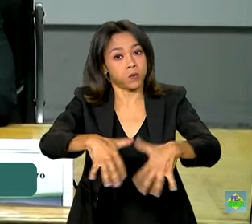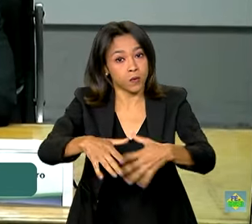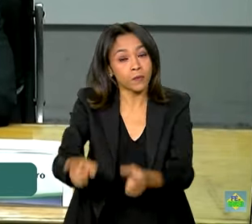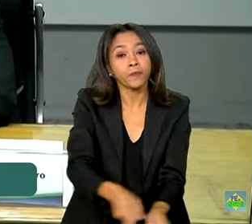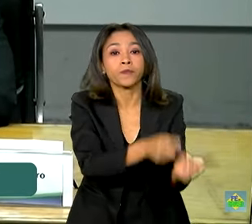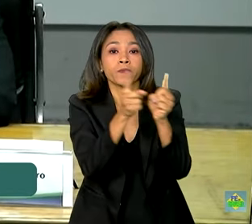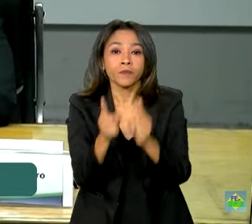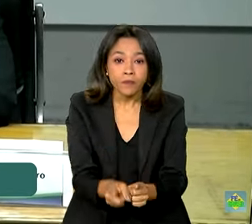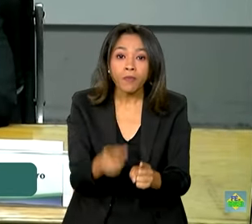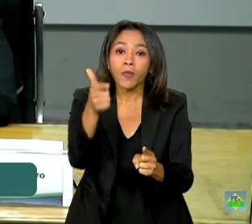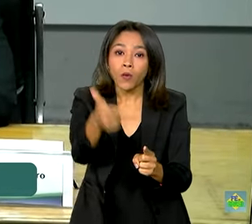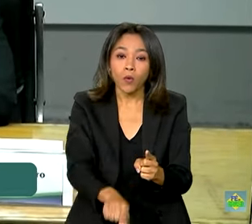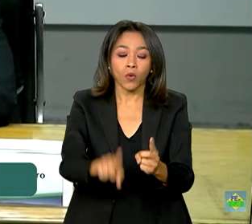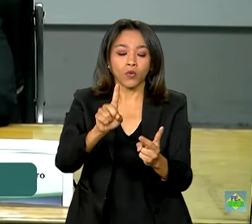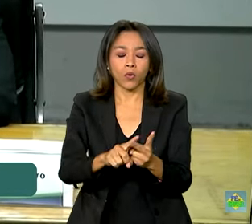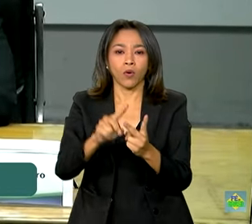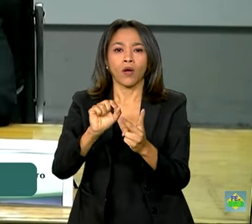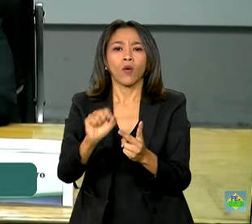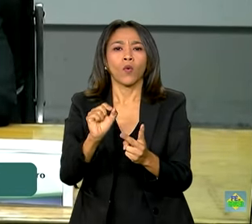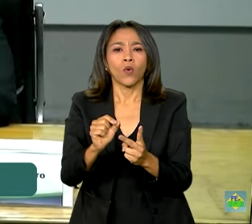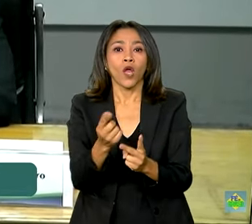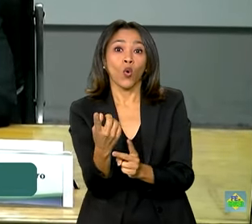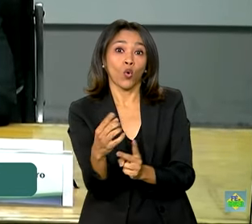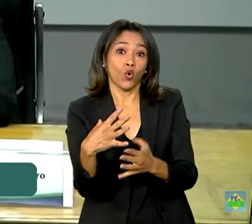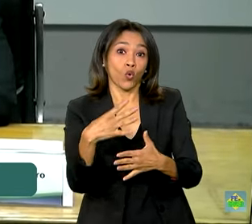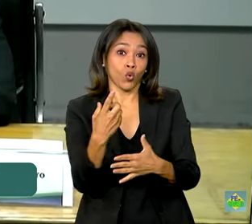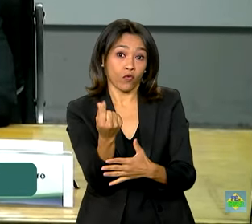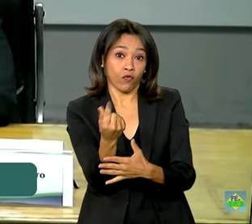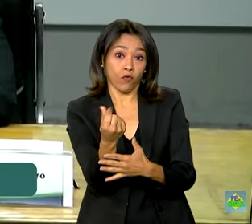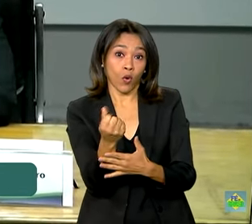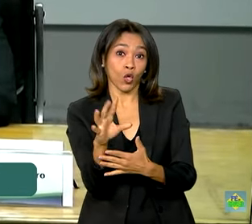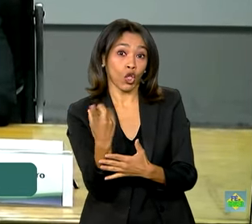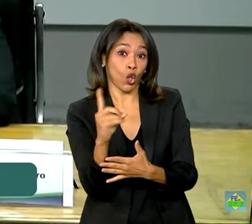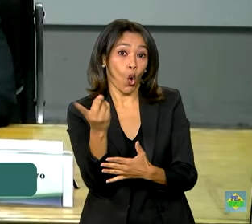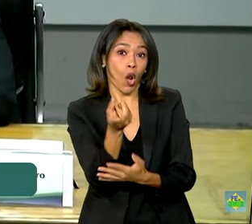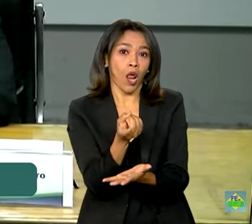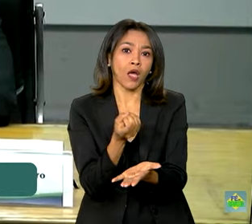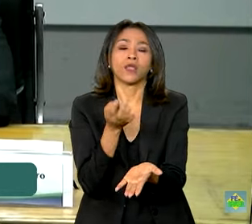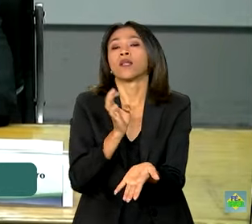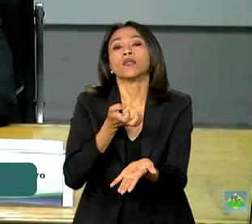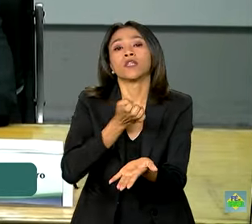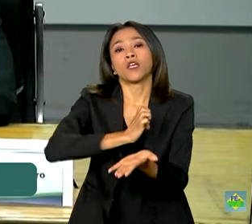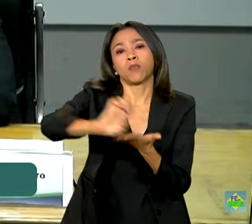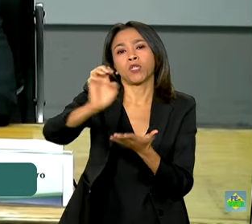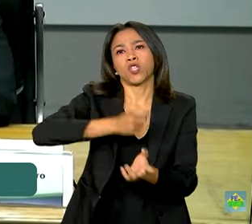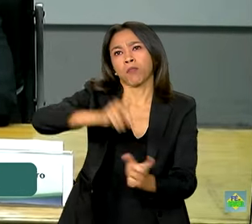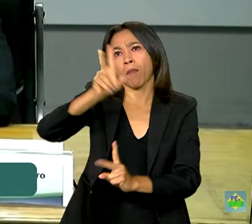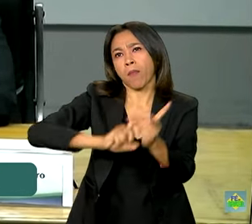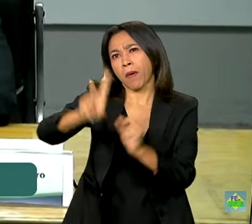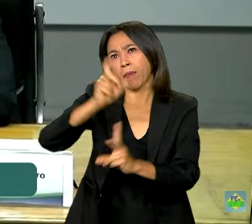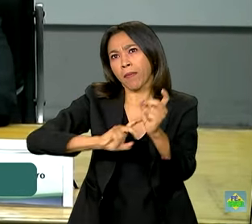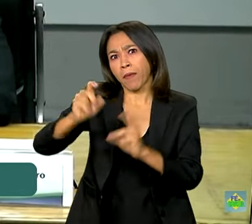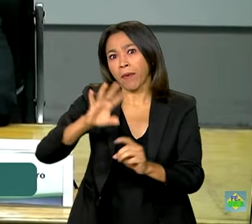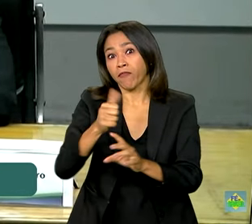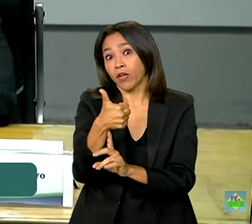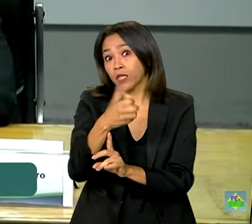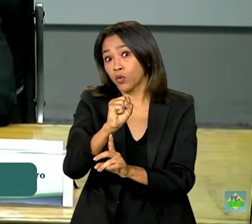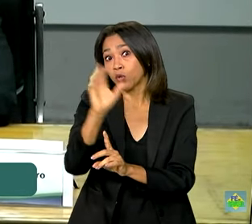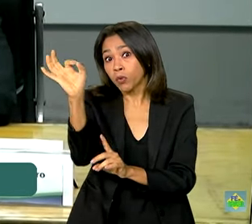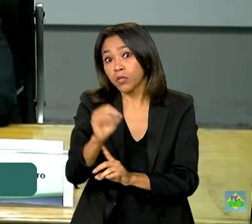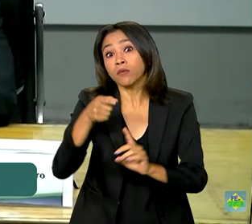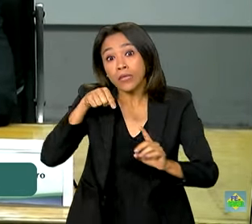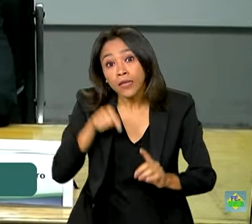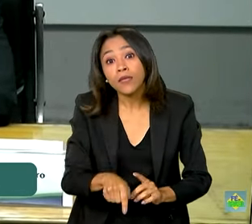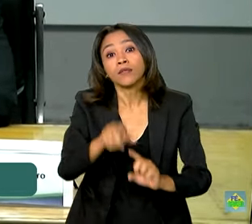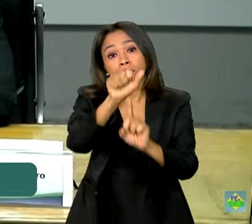decorre também do volume em dólar das importações, que atingiu 18%, especificamente também nesse